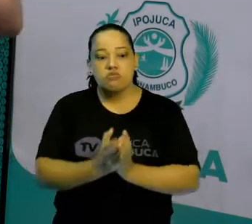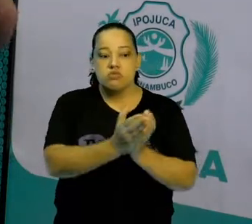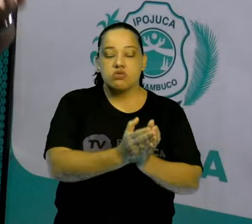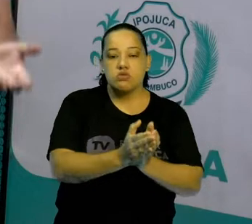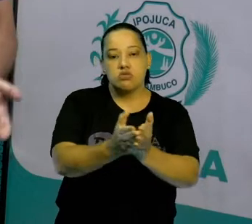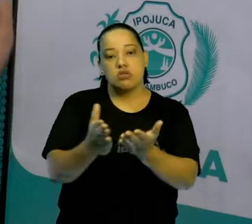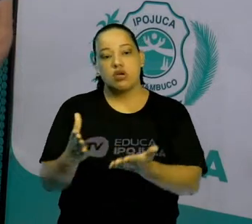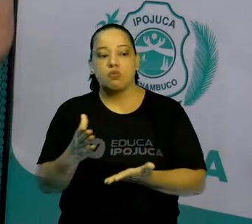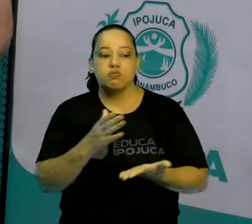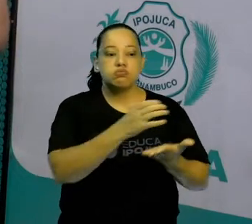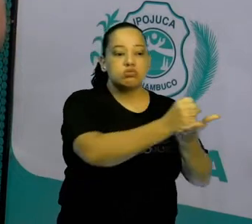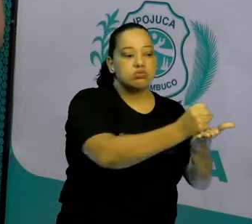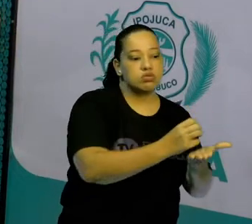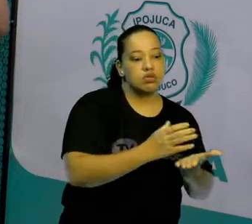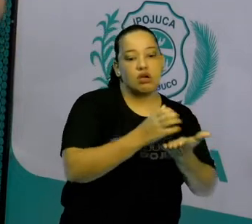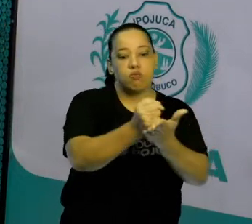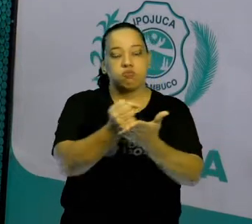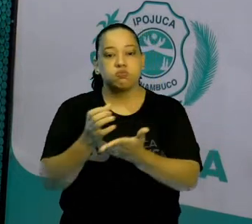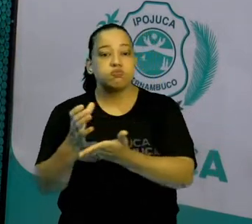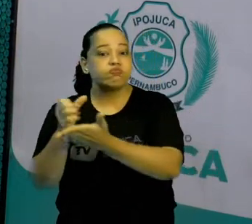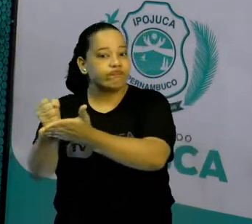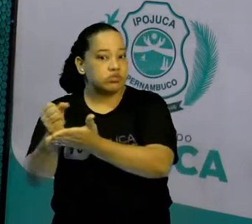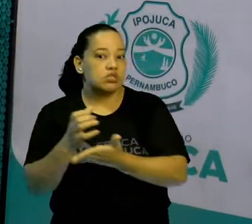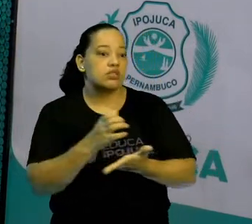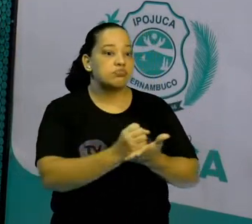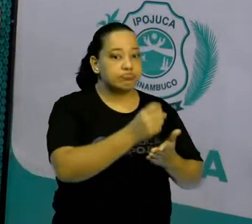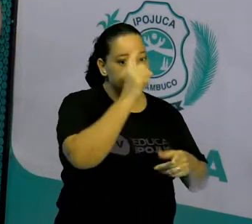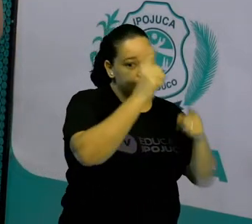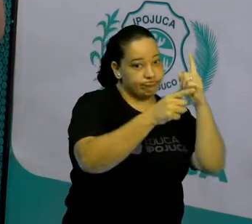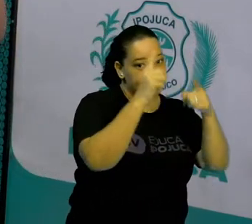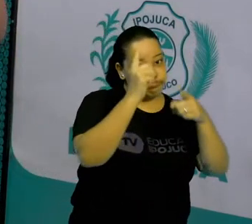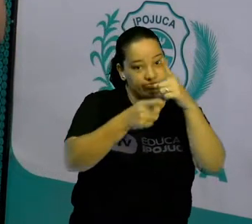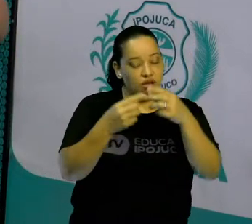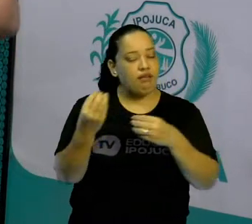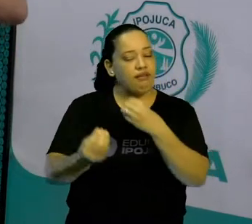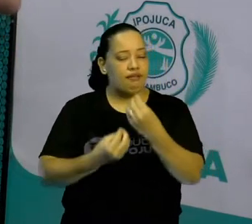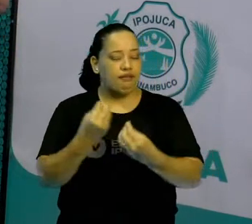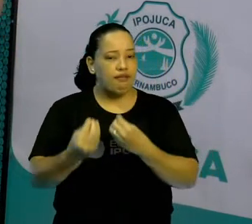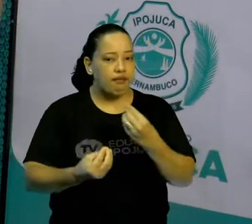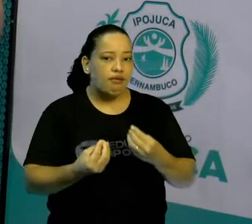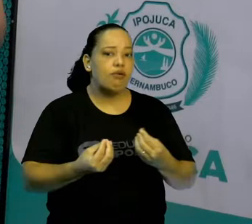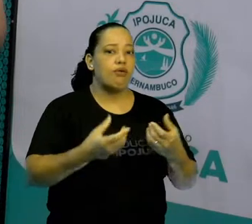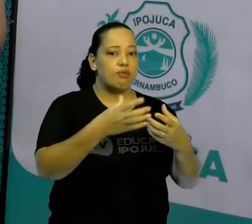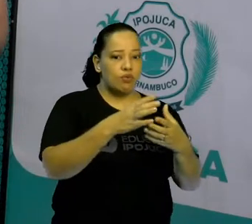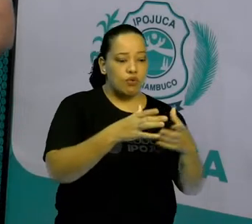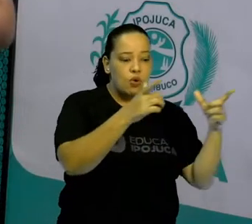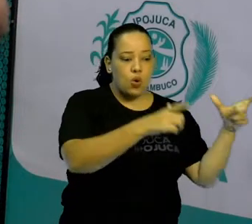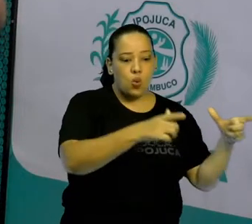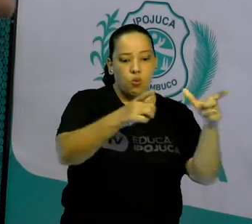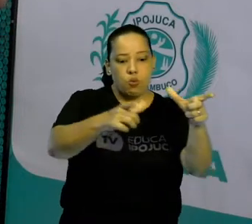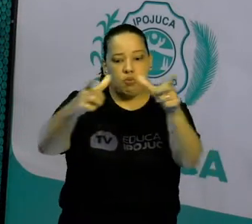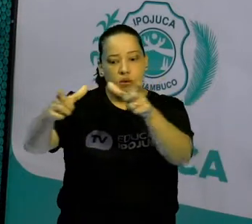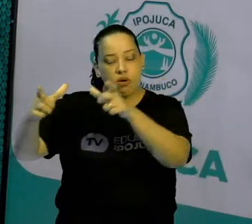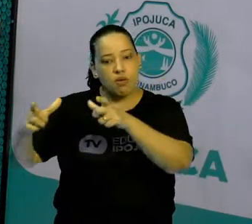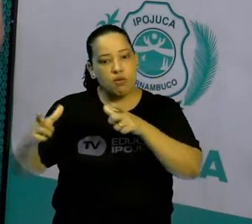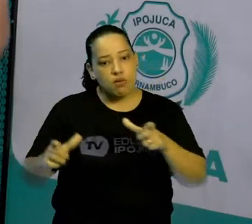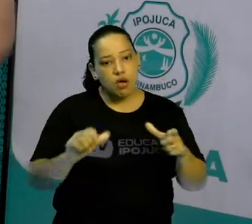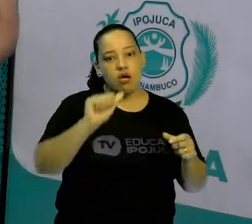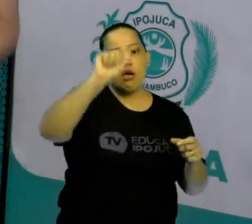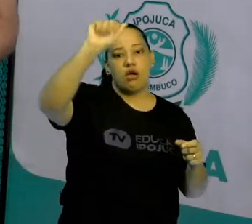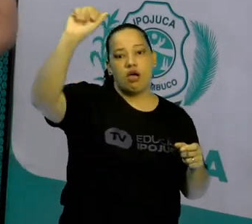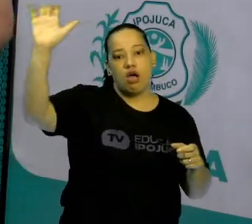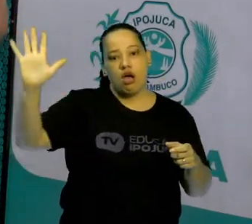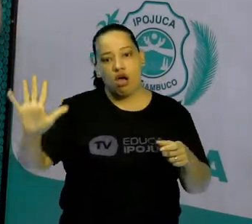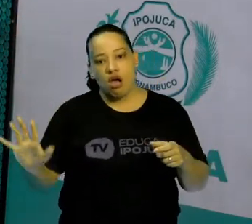conquistando, dominando vários territórios fora da Europa. Eles chegaram na África,